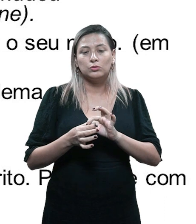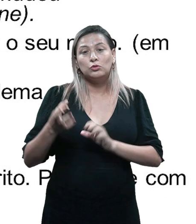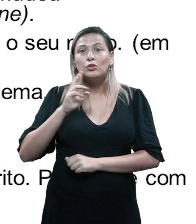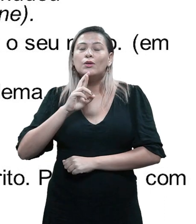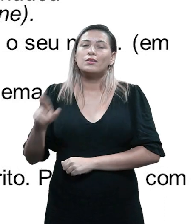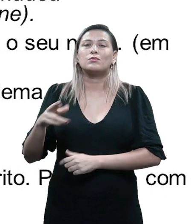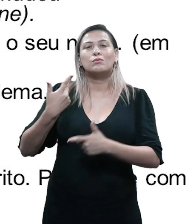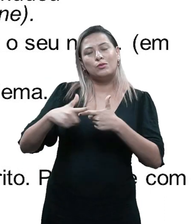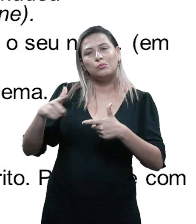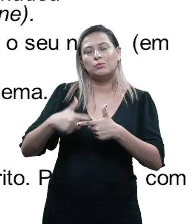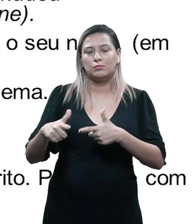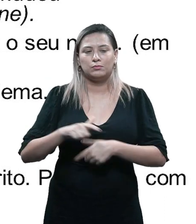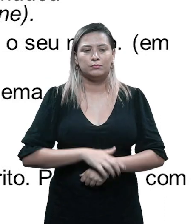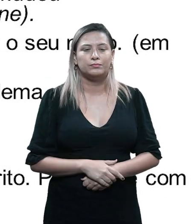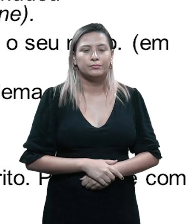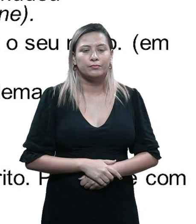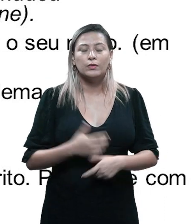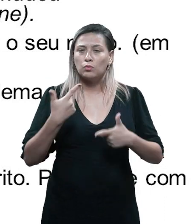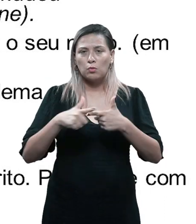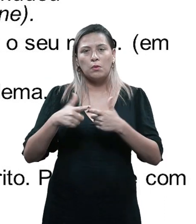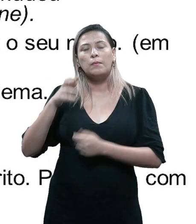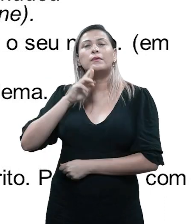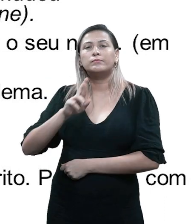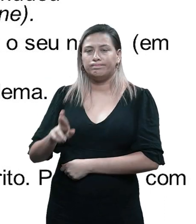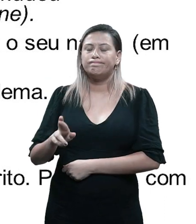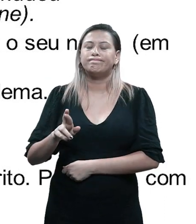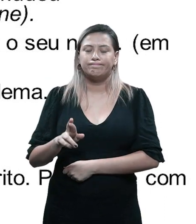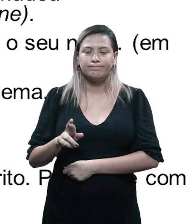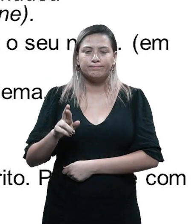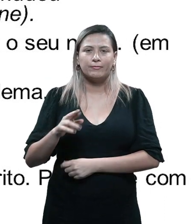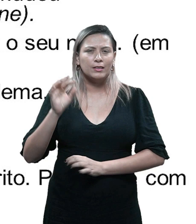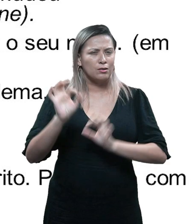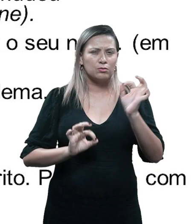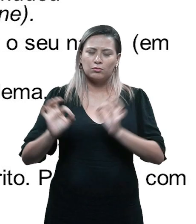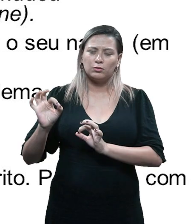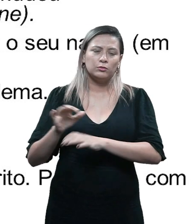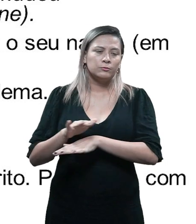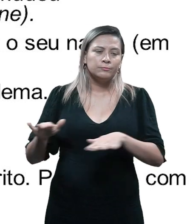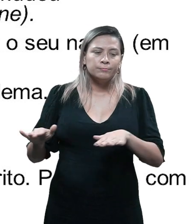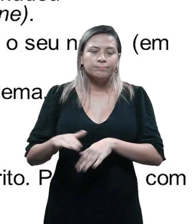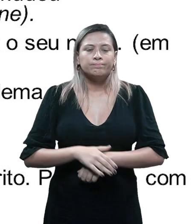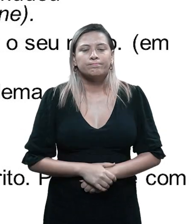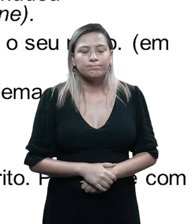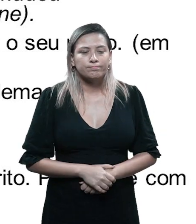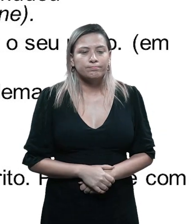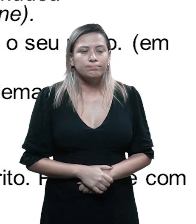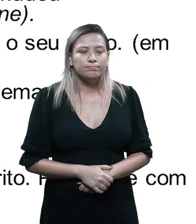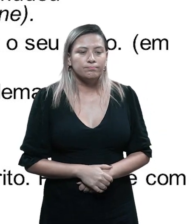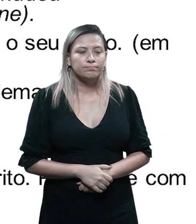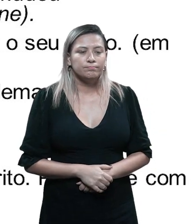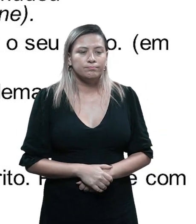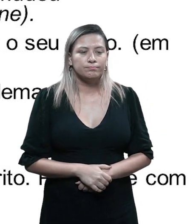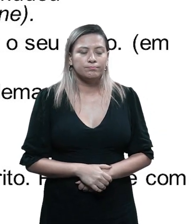problema. Certo? Então é quando o problema foi resolvido, então você já denomina essa ferramenta de